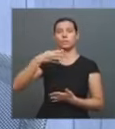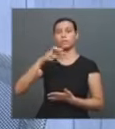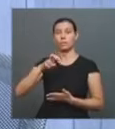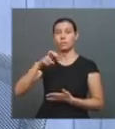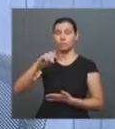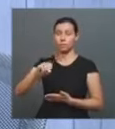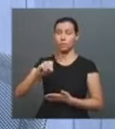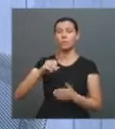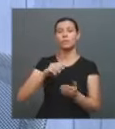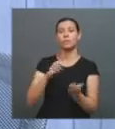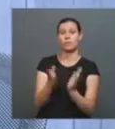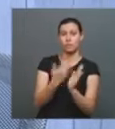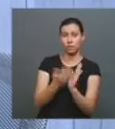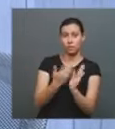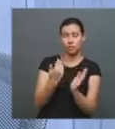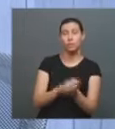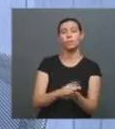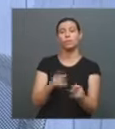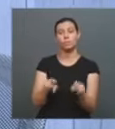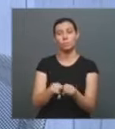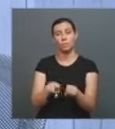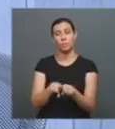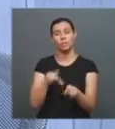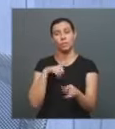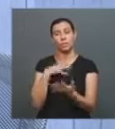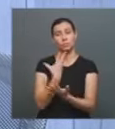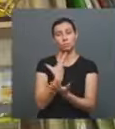e e-books. Vamos conhecer mais na reportagem.